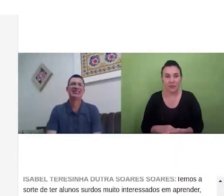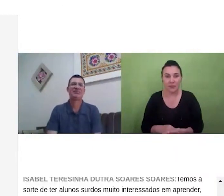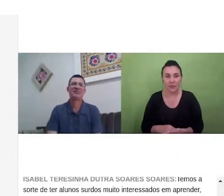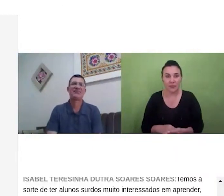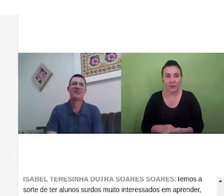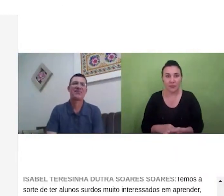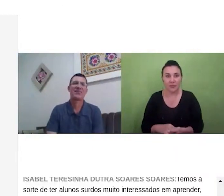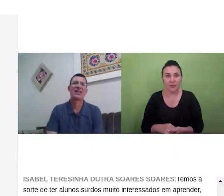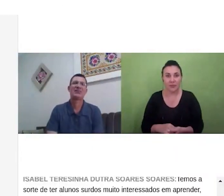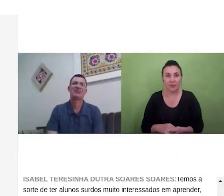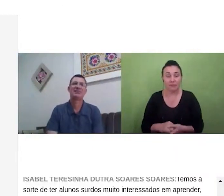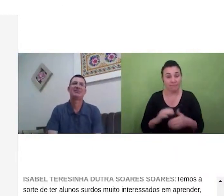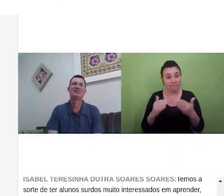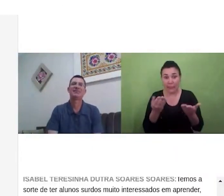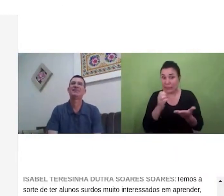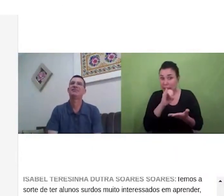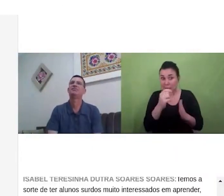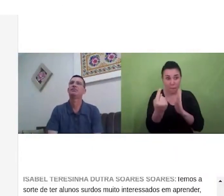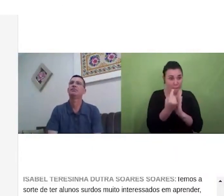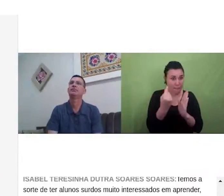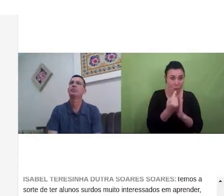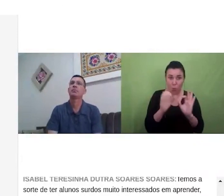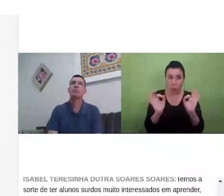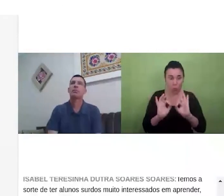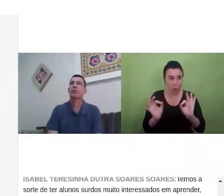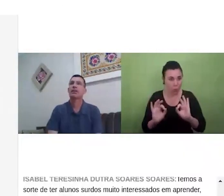então assim se ninguém mais tiver questões